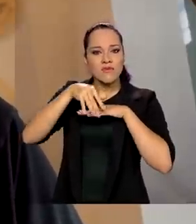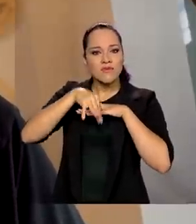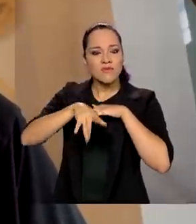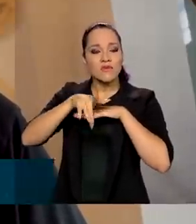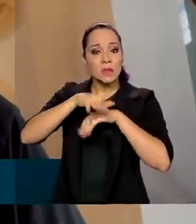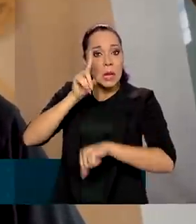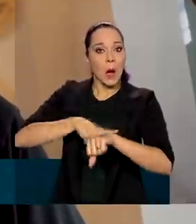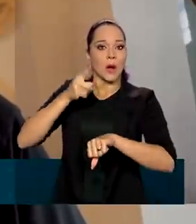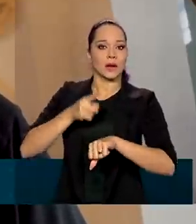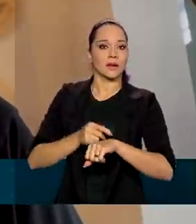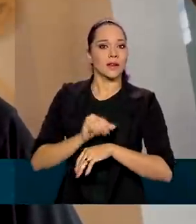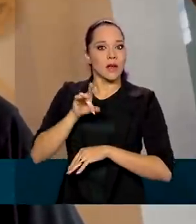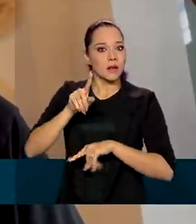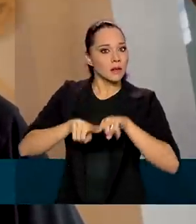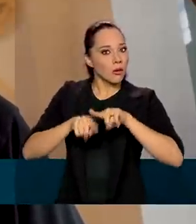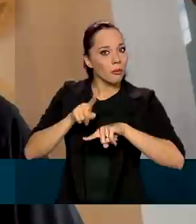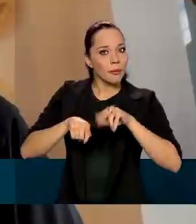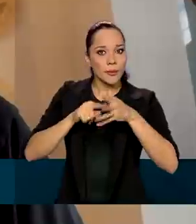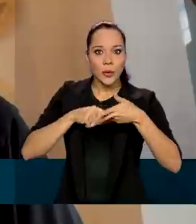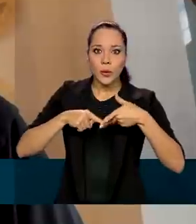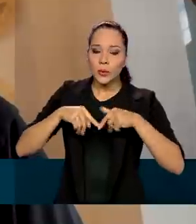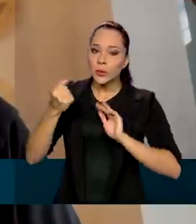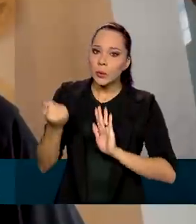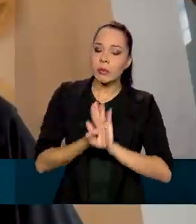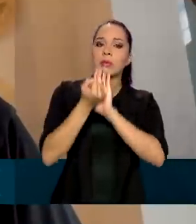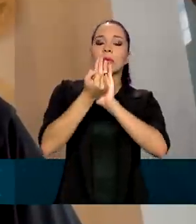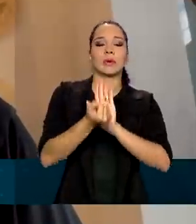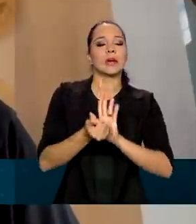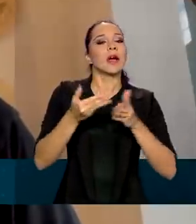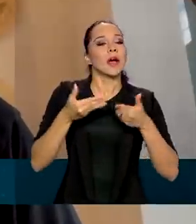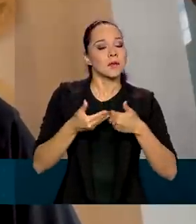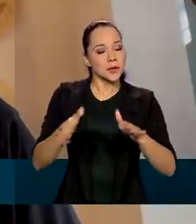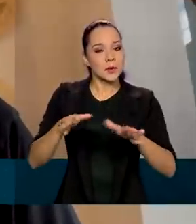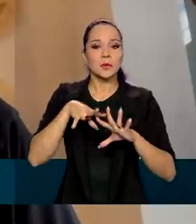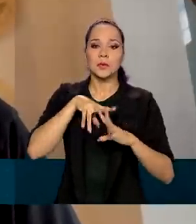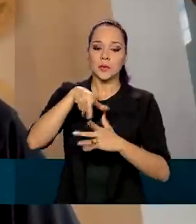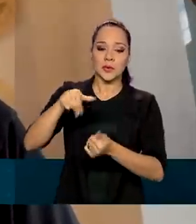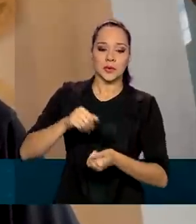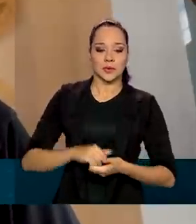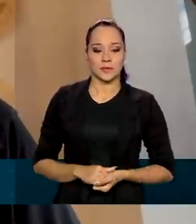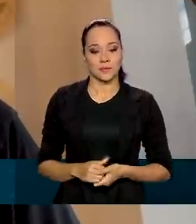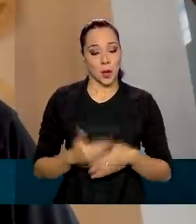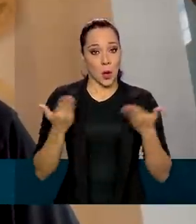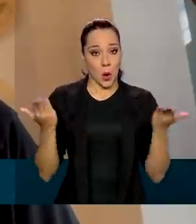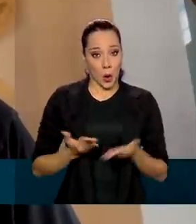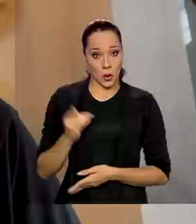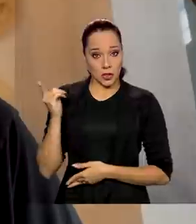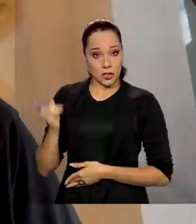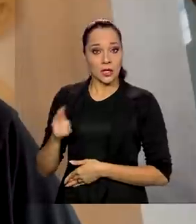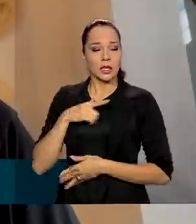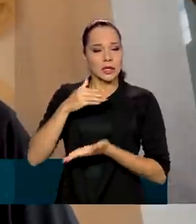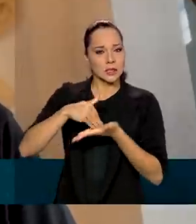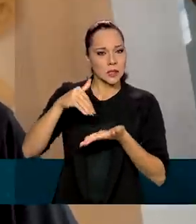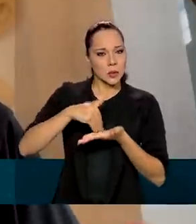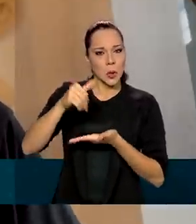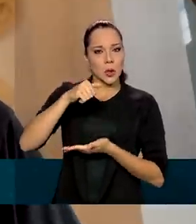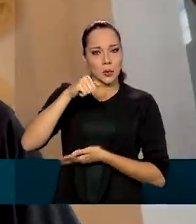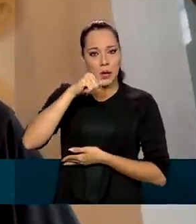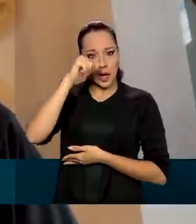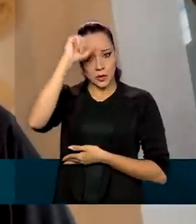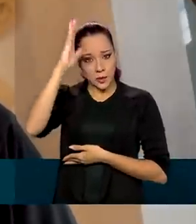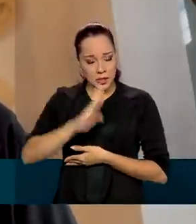O fato de ter um produto patenteado abriu portas para o mundo. Hoje a Azeutec tem escritórios aqui no Brasil,